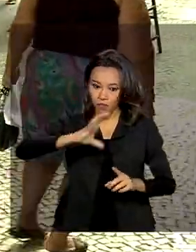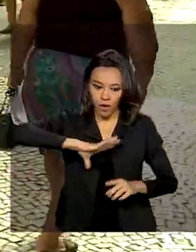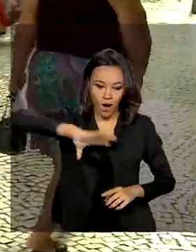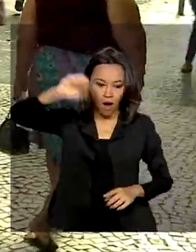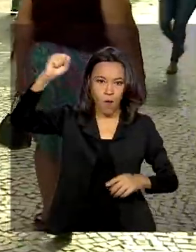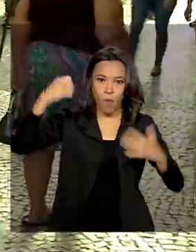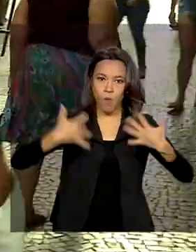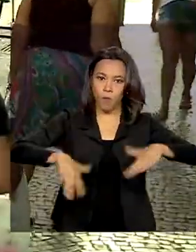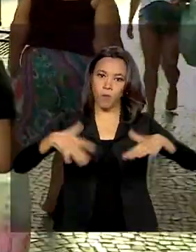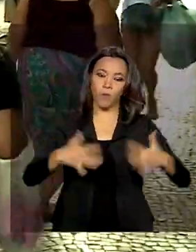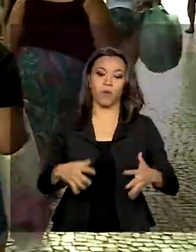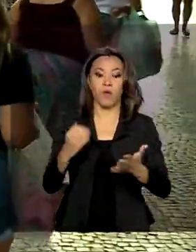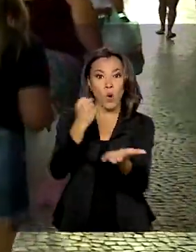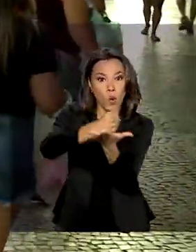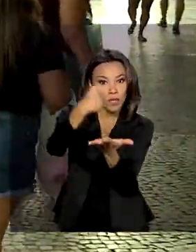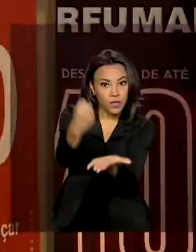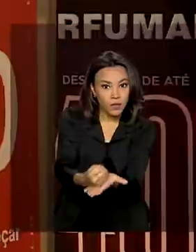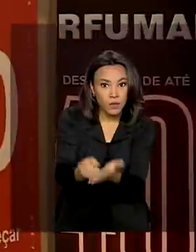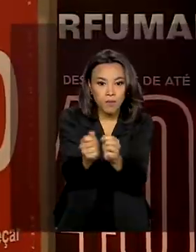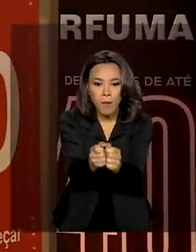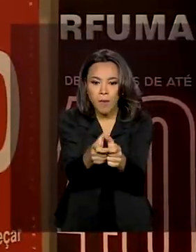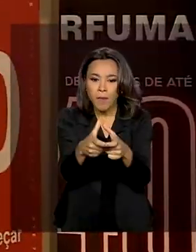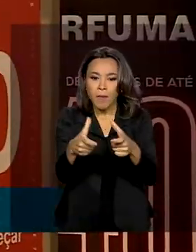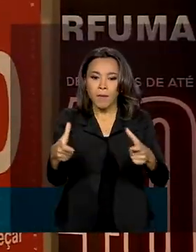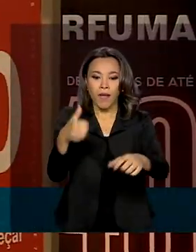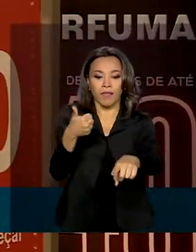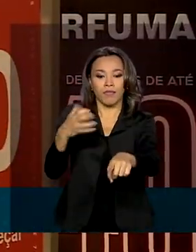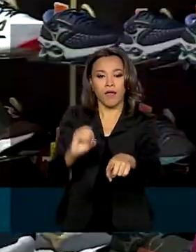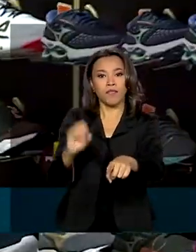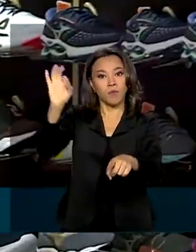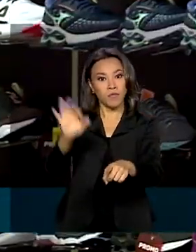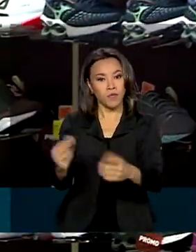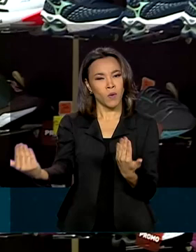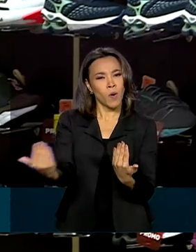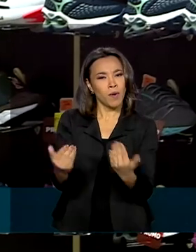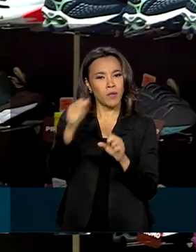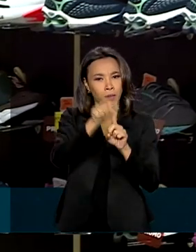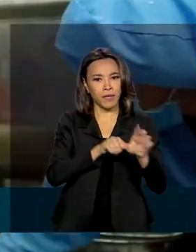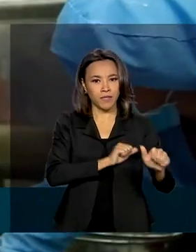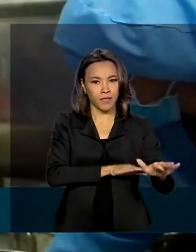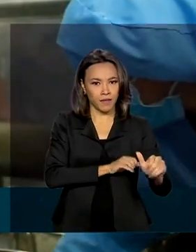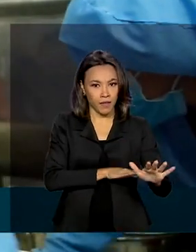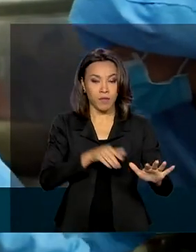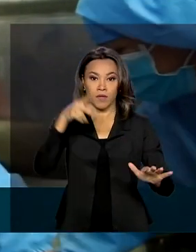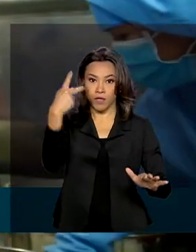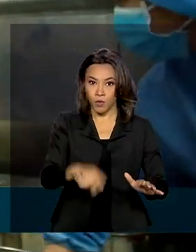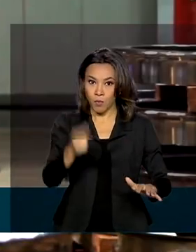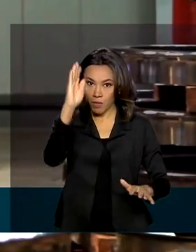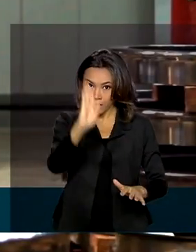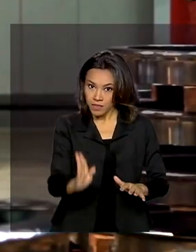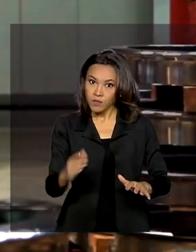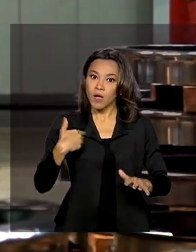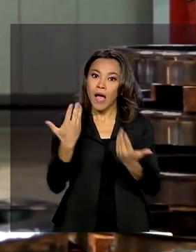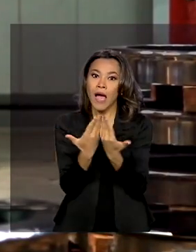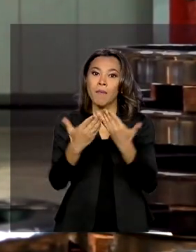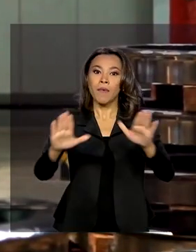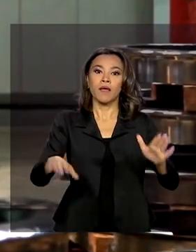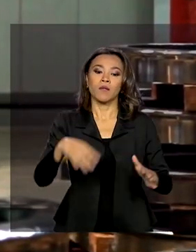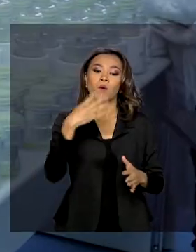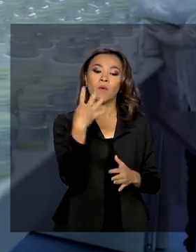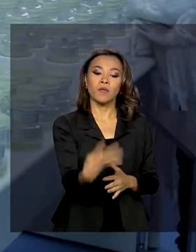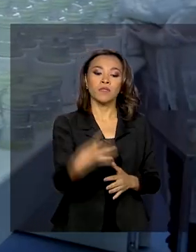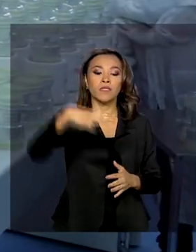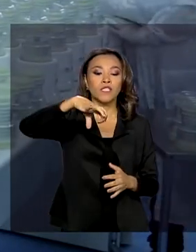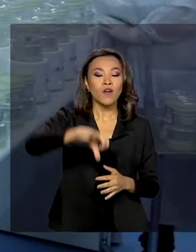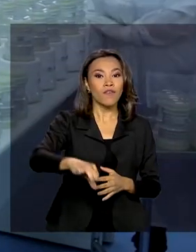As contratações aumentaram 10% na comparação com setembro e foram abertas no país quase 395 mil